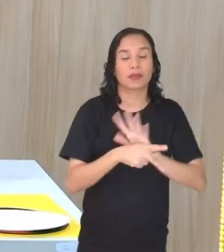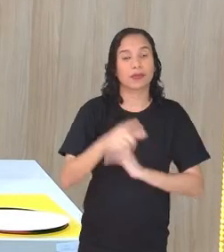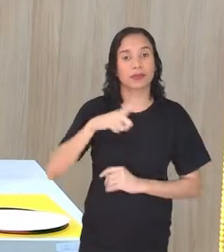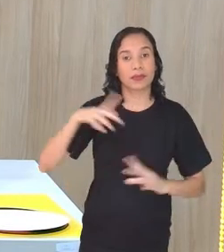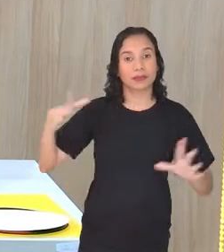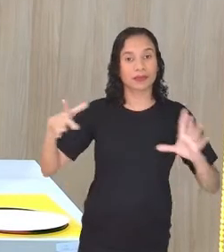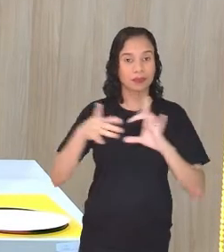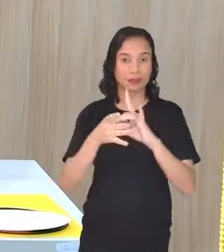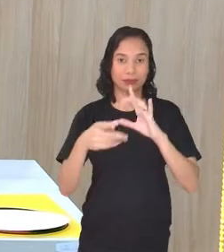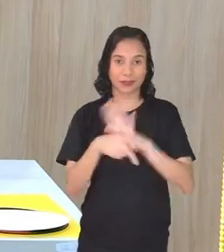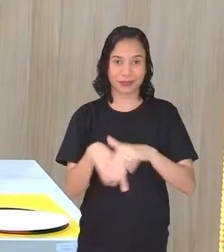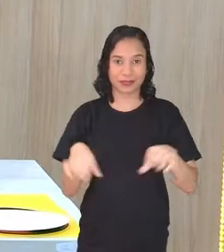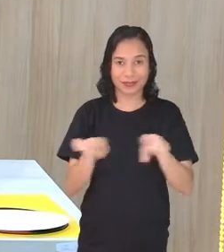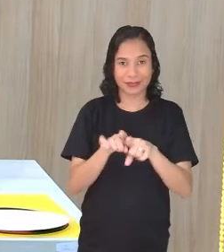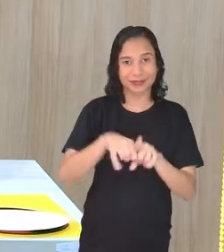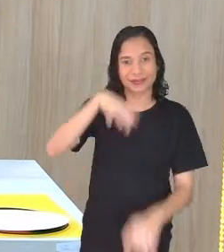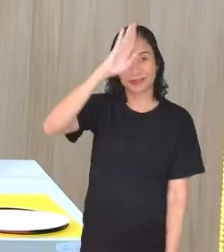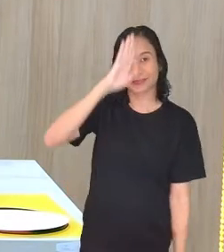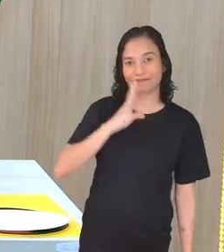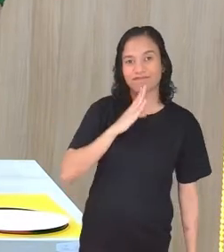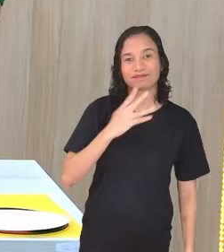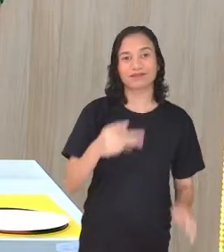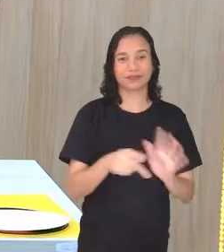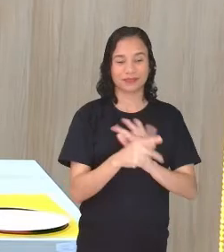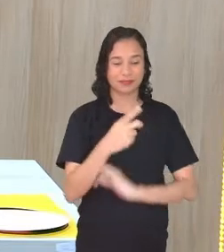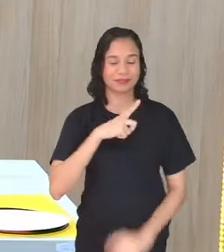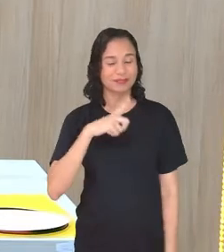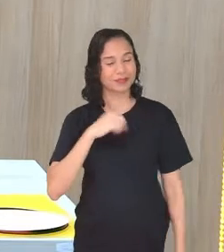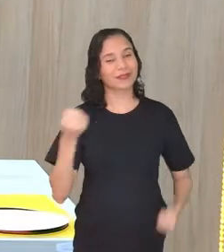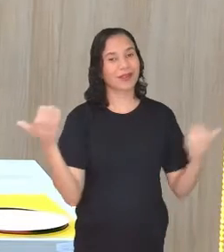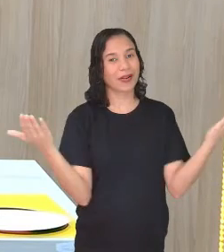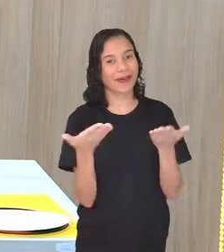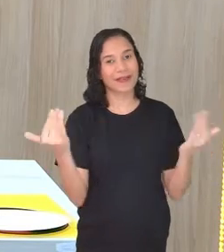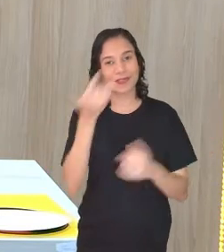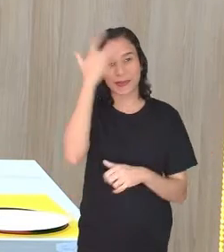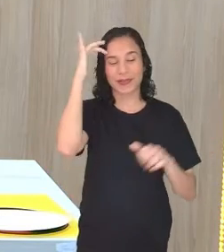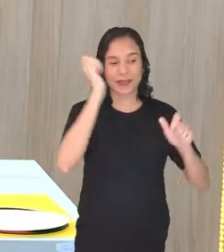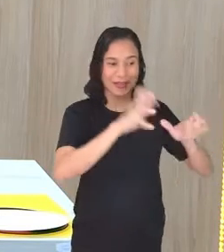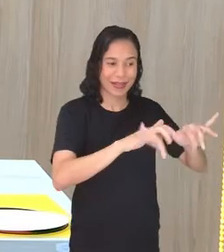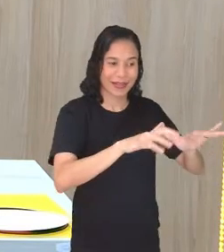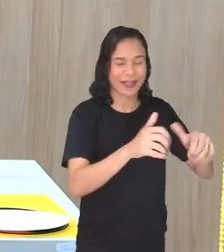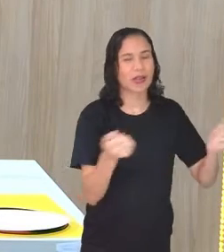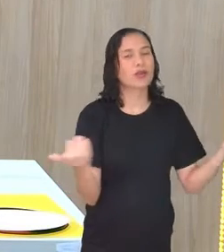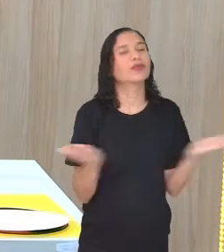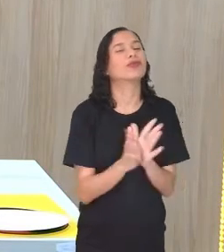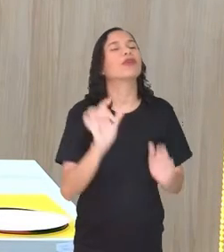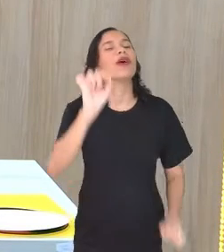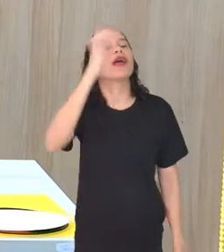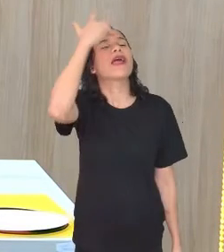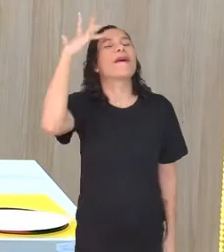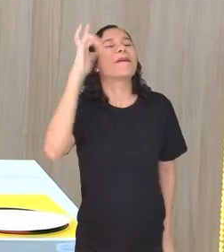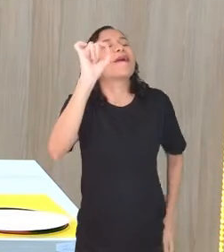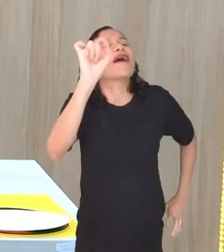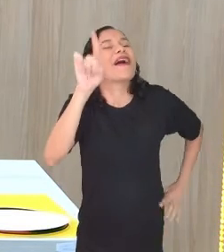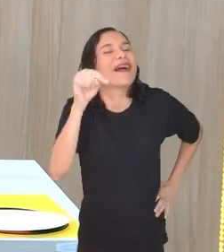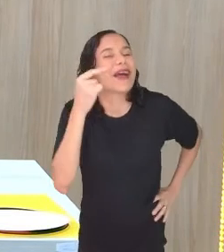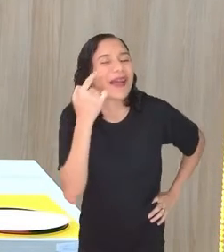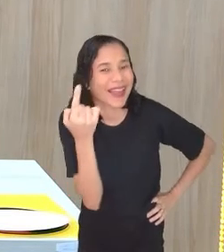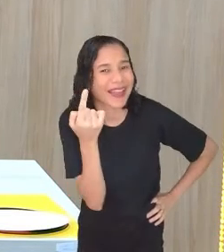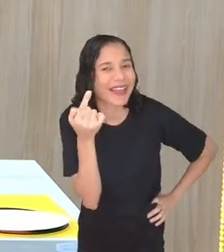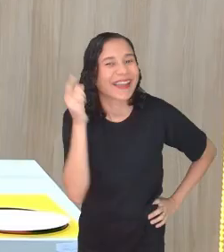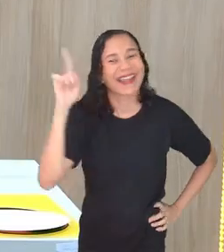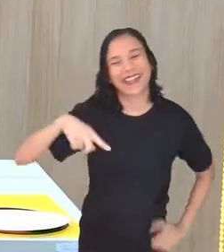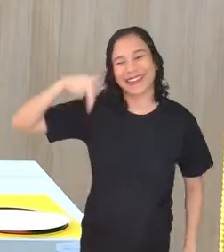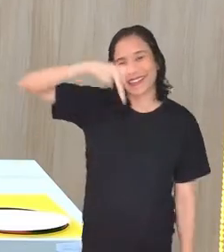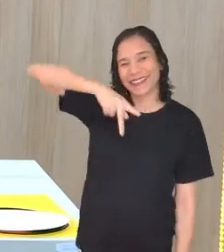estão acessando gratuitamente esse chat. E hoje, quem está no chat aqui comigo, adivinha? Adivinha quem é?